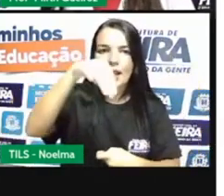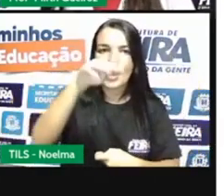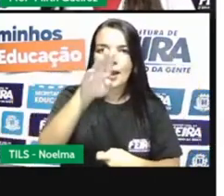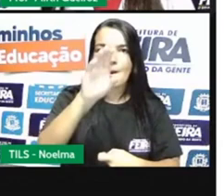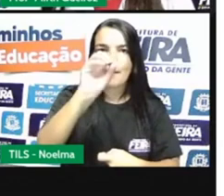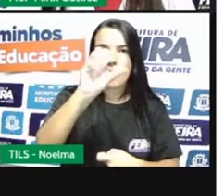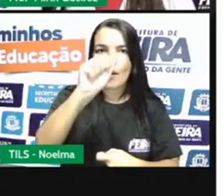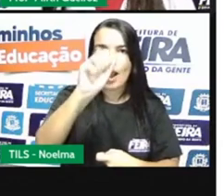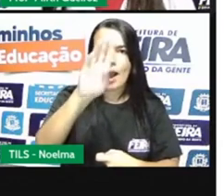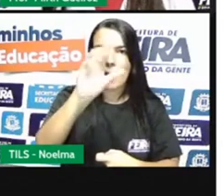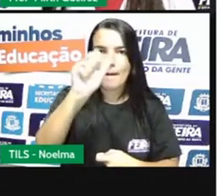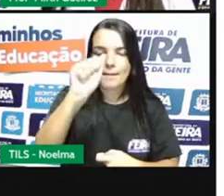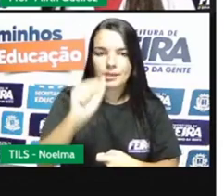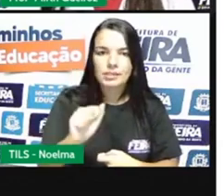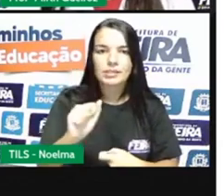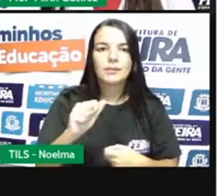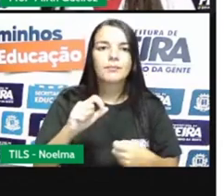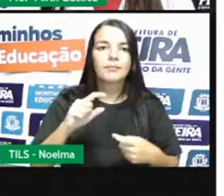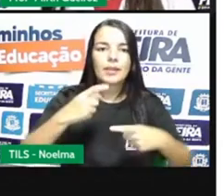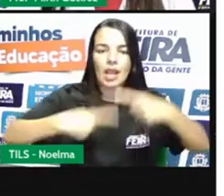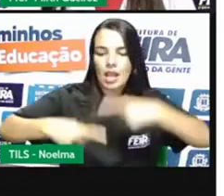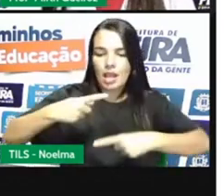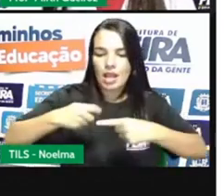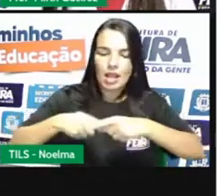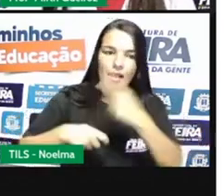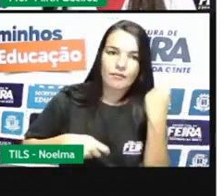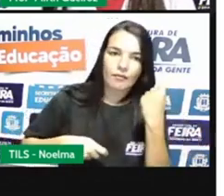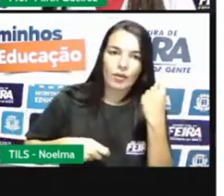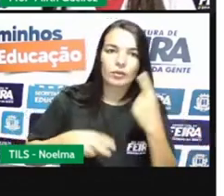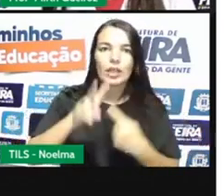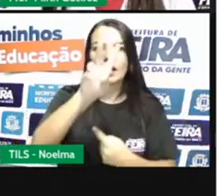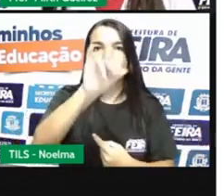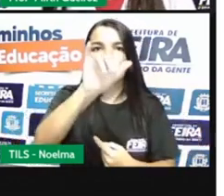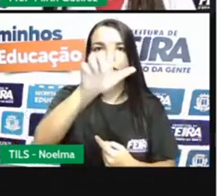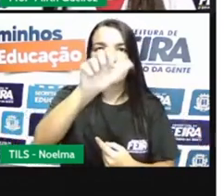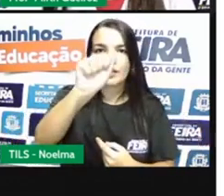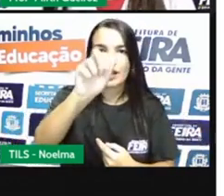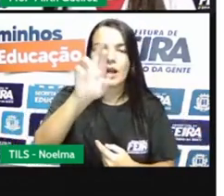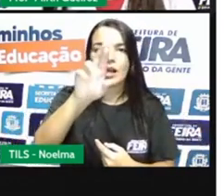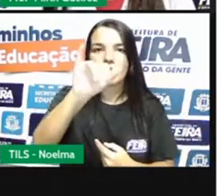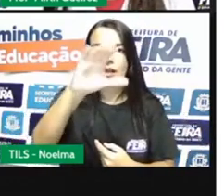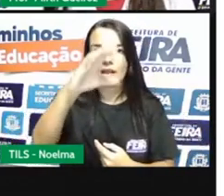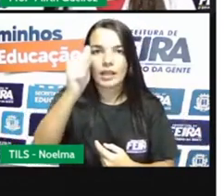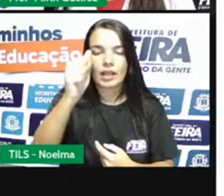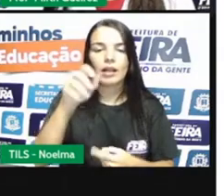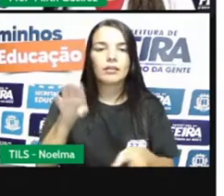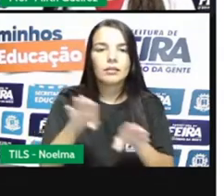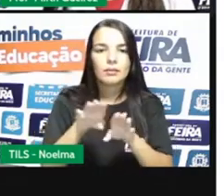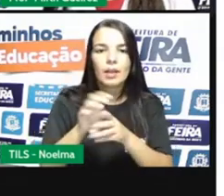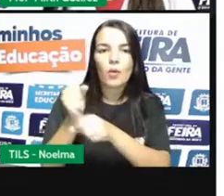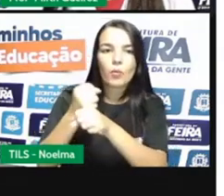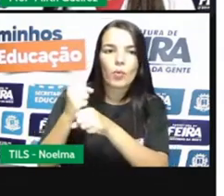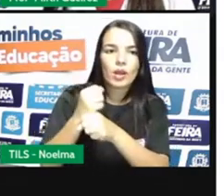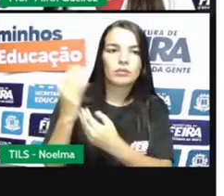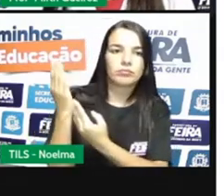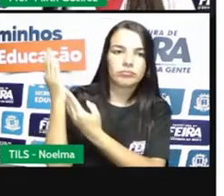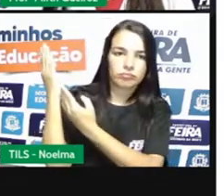1709 a revolta de Vila Rica de 1710 e a Inconfidência Mineira de